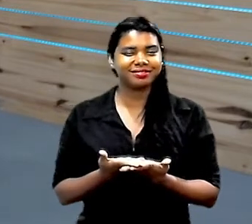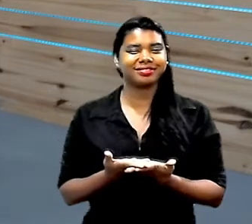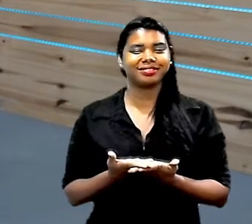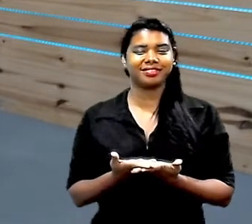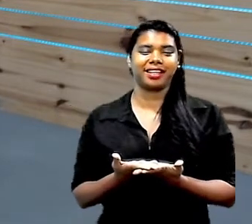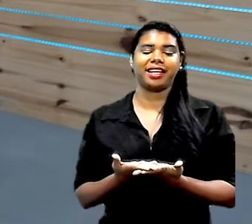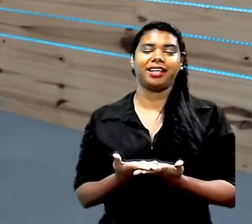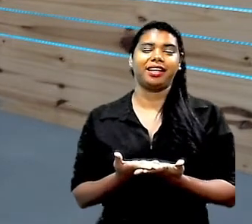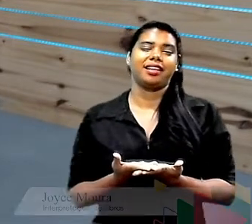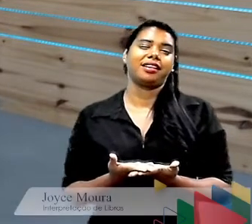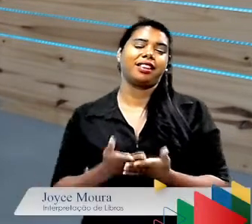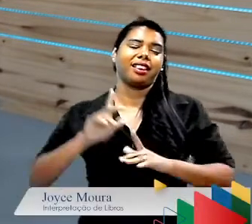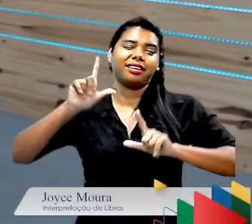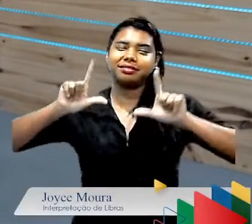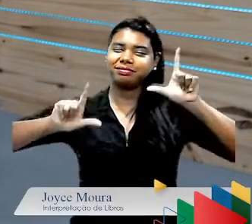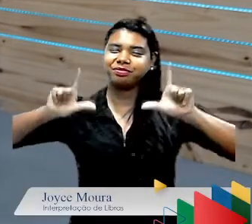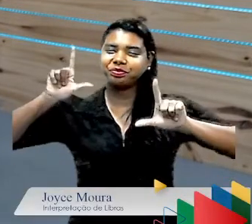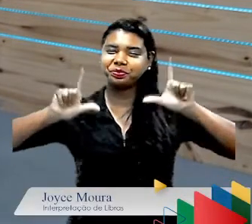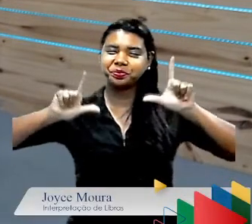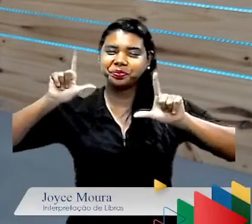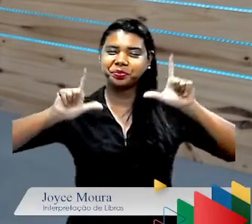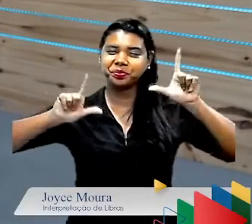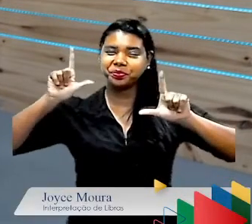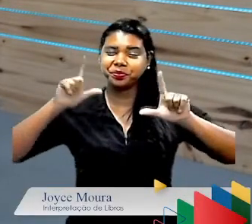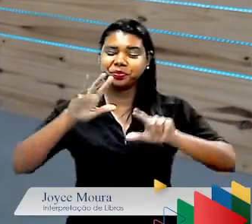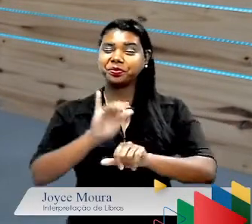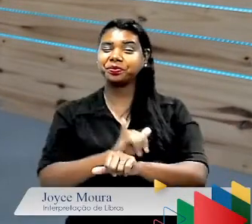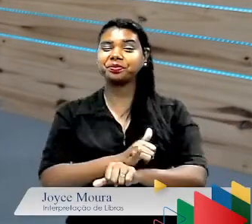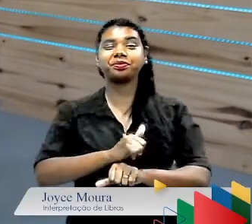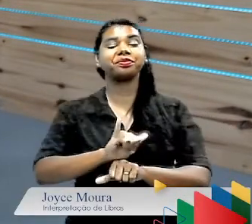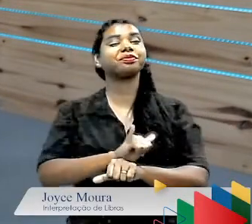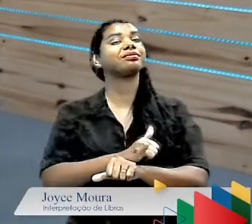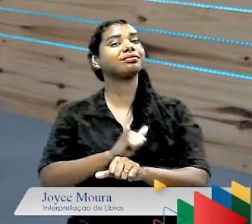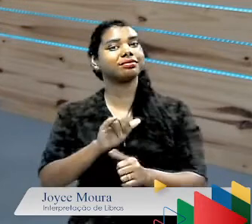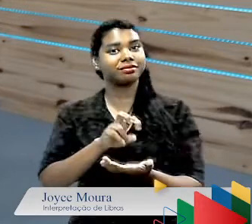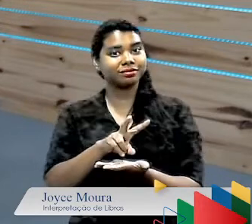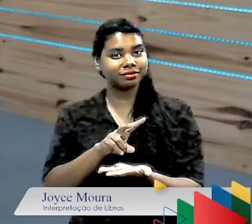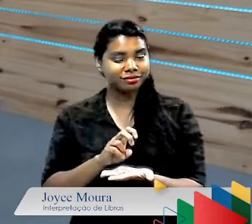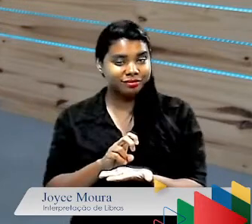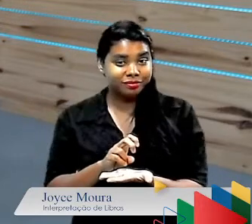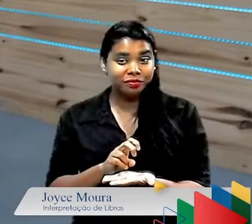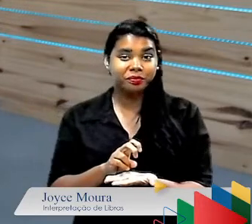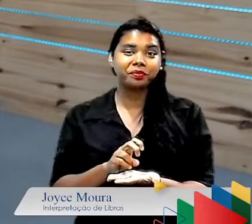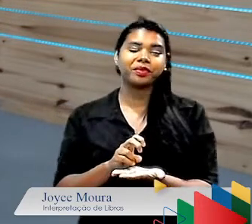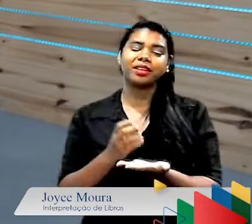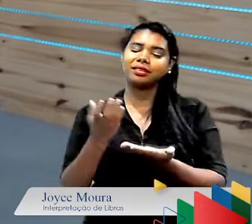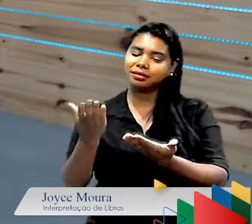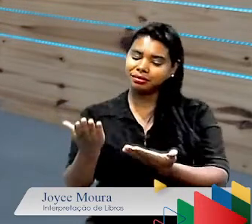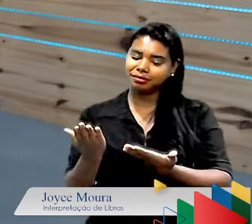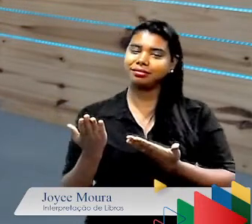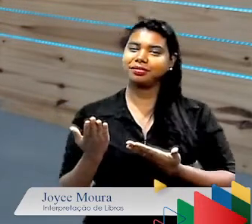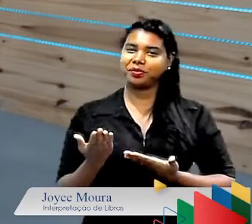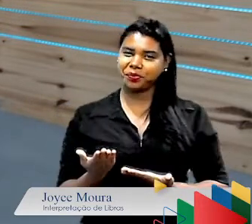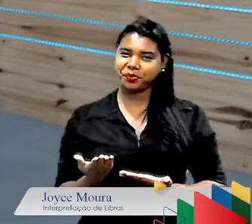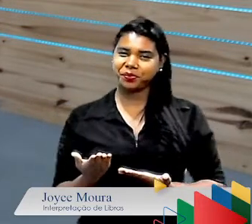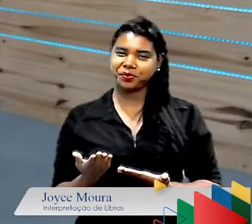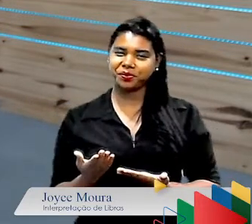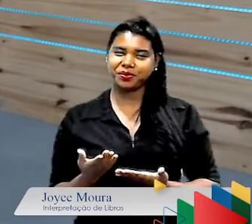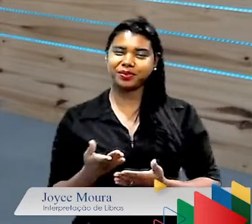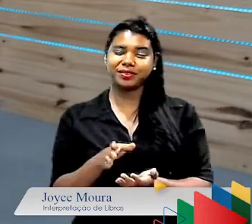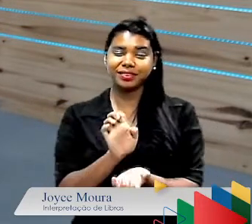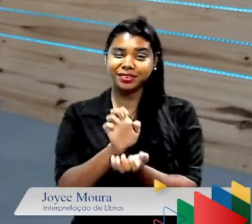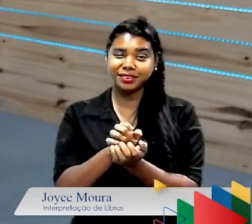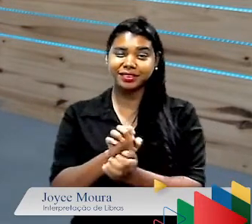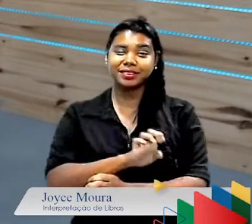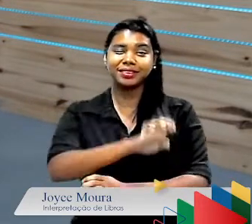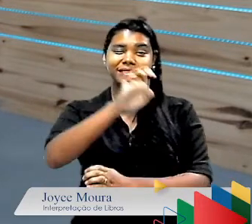seja nos canais de televisão, seja no nosso canal do YouTube Educa.pe seja muito bem-vindo, agora não só o estado de Pernambu